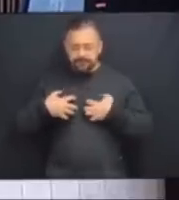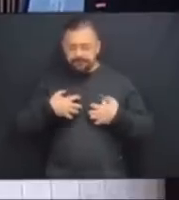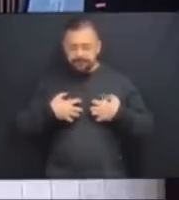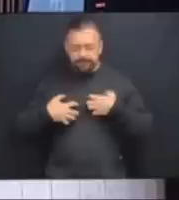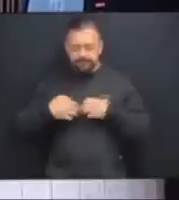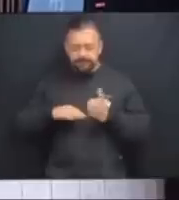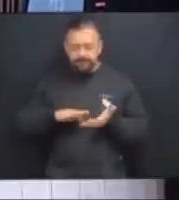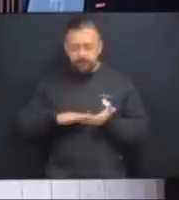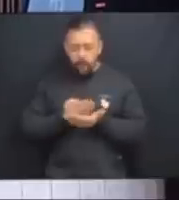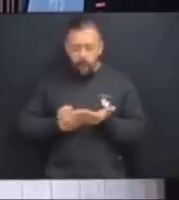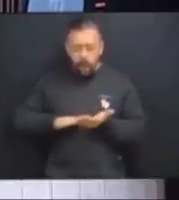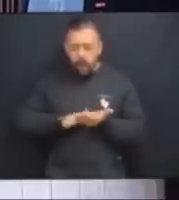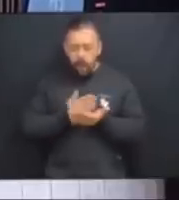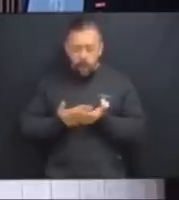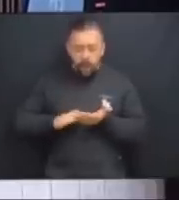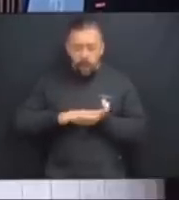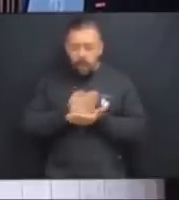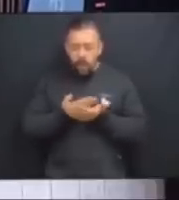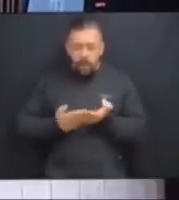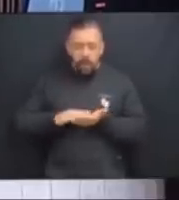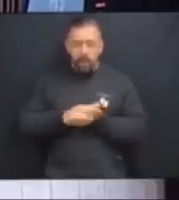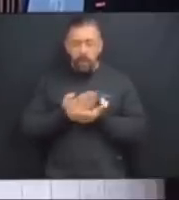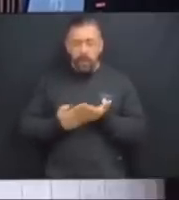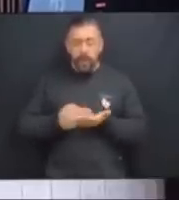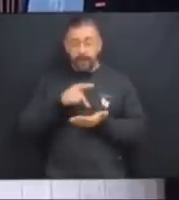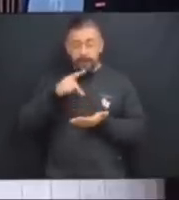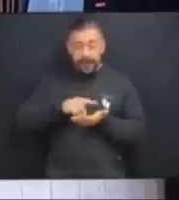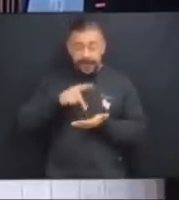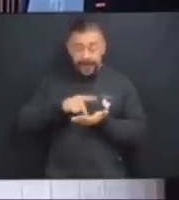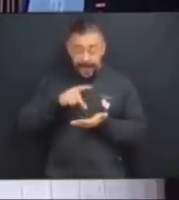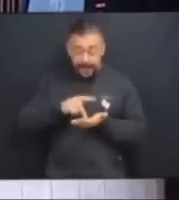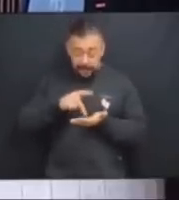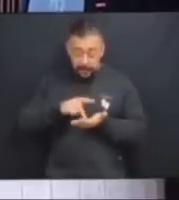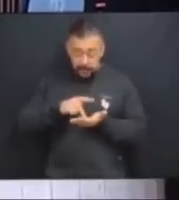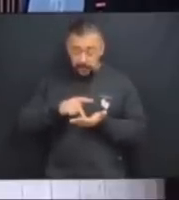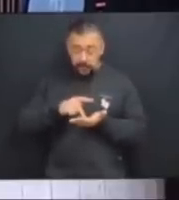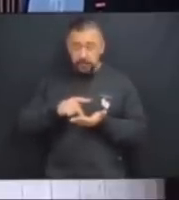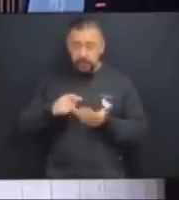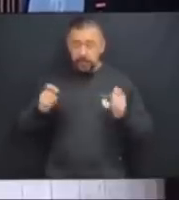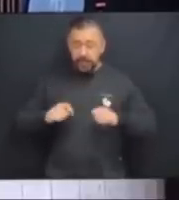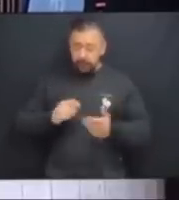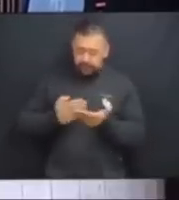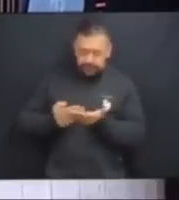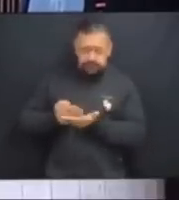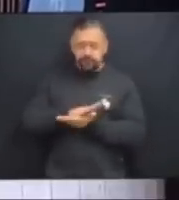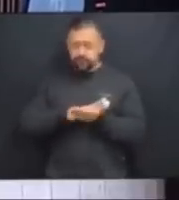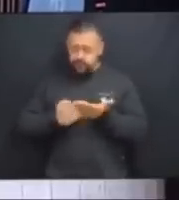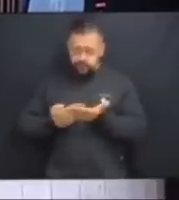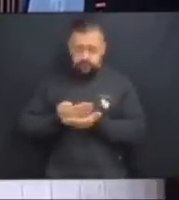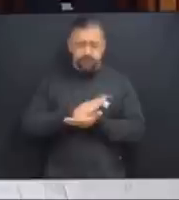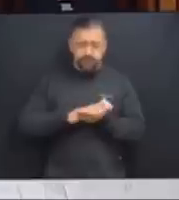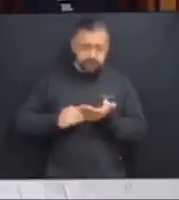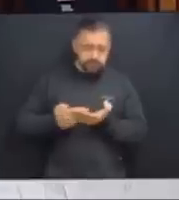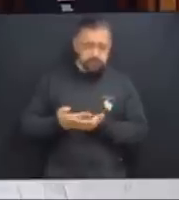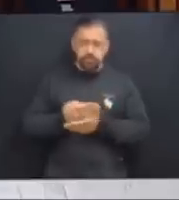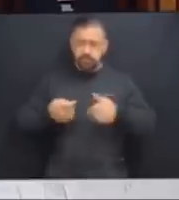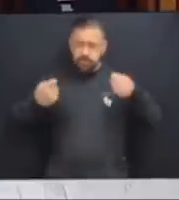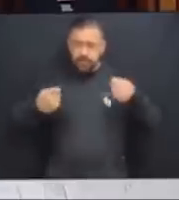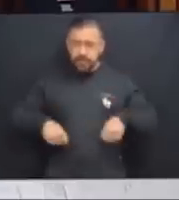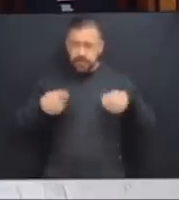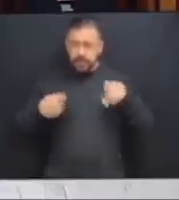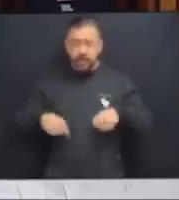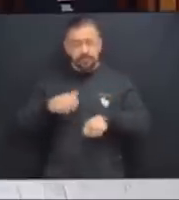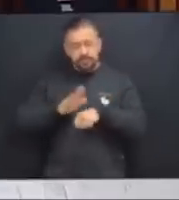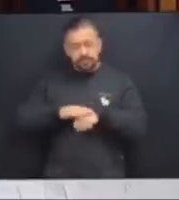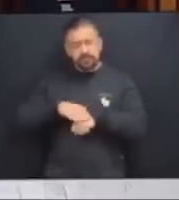Quanto mais a verdade incomodar, mais necessária ela